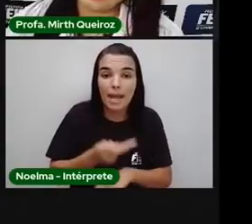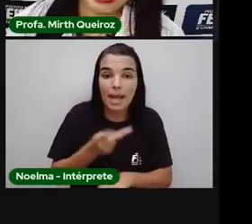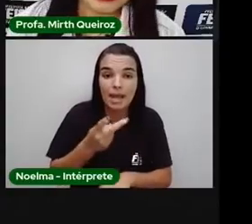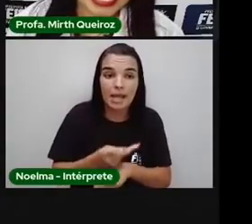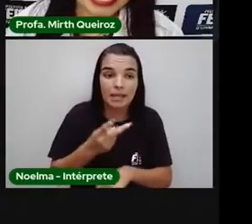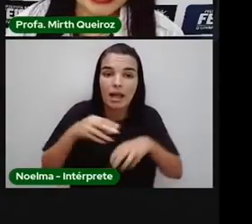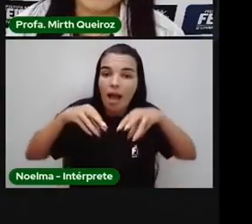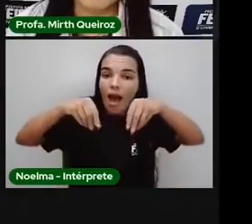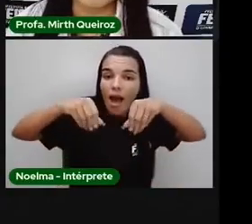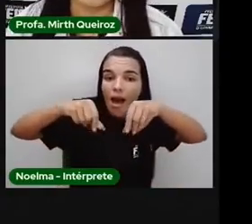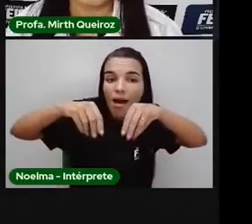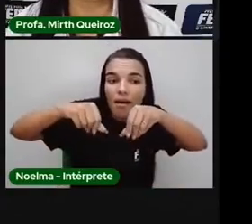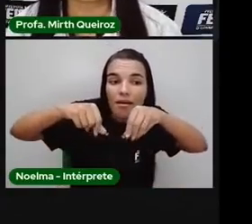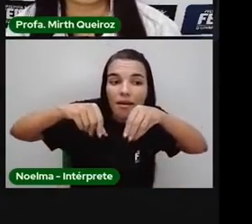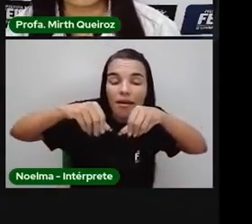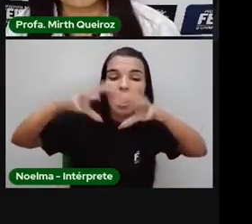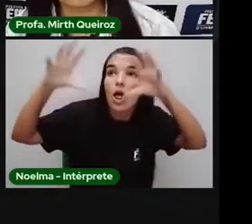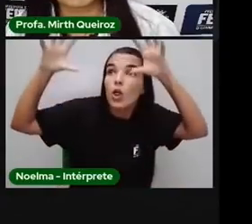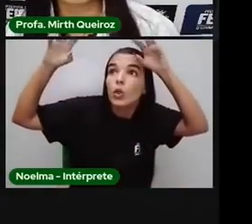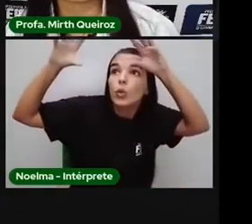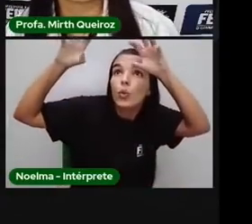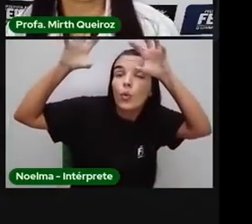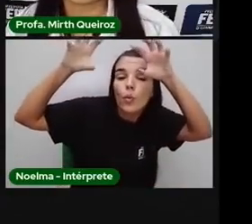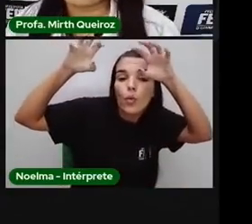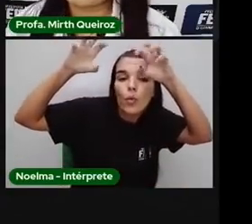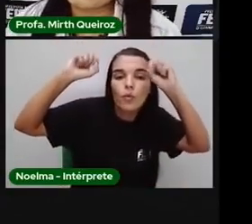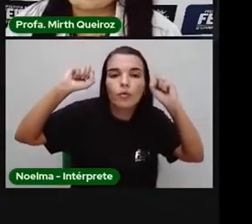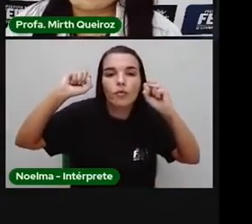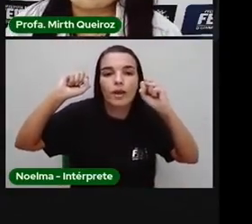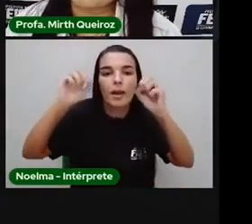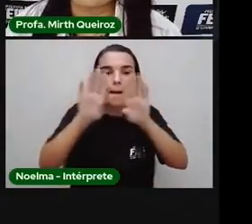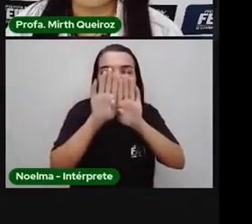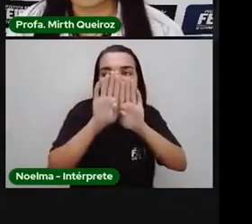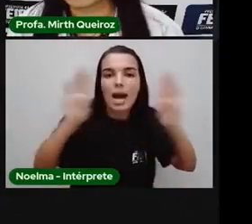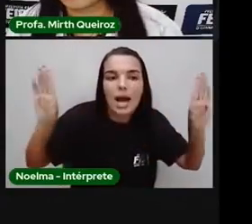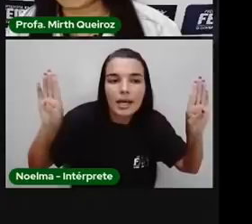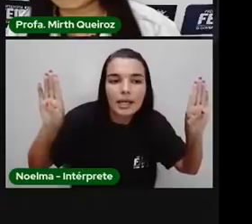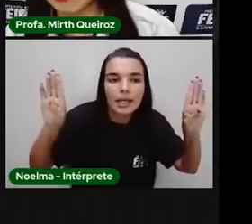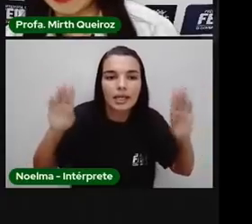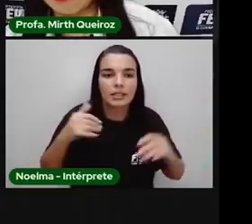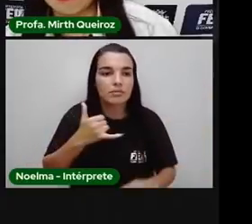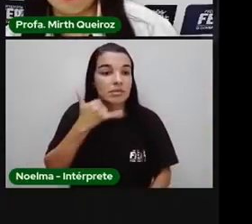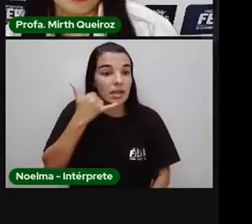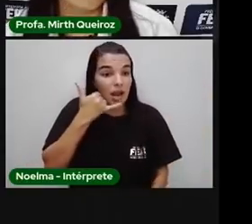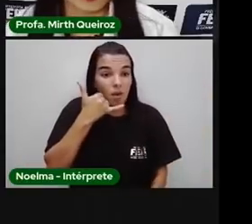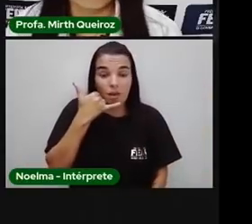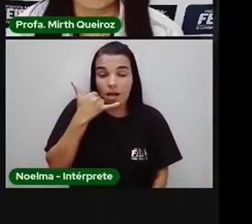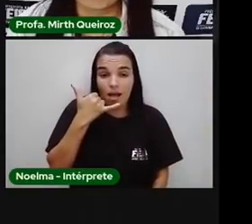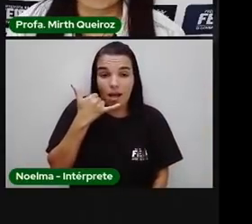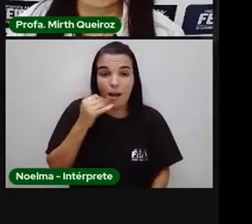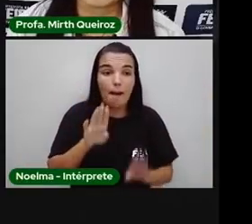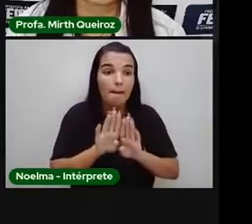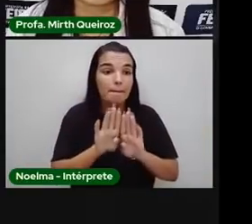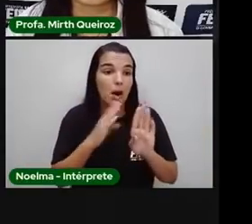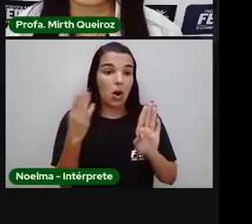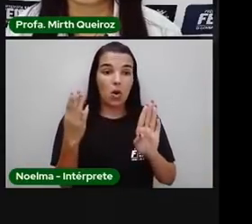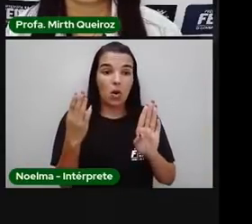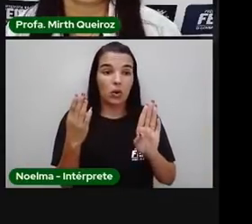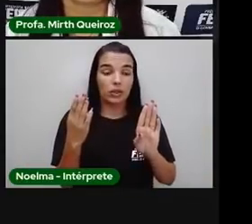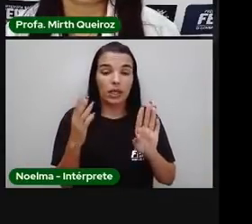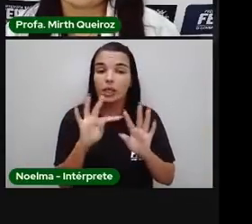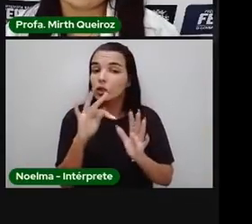as areias, as nuvens, as paredes, o celular, uma porta,